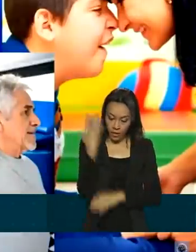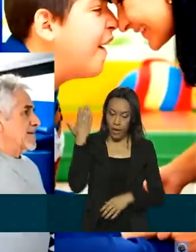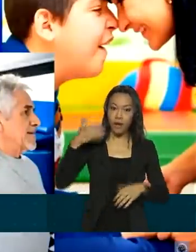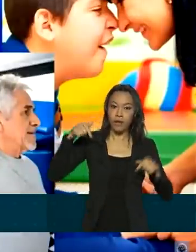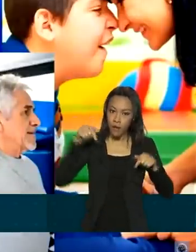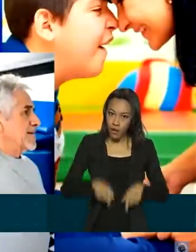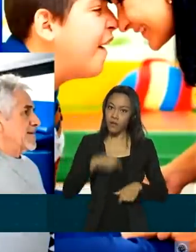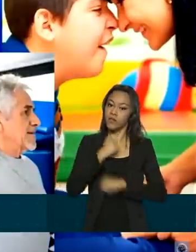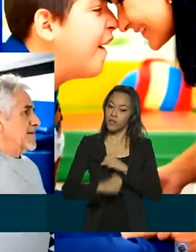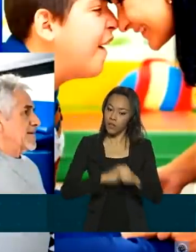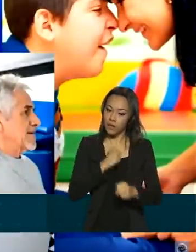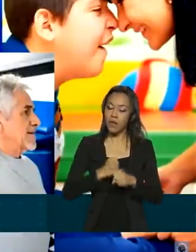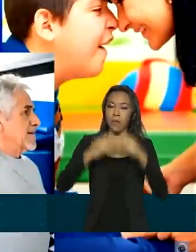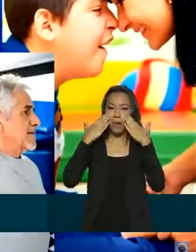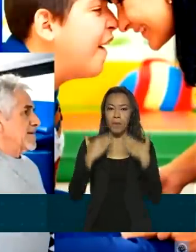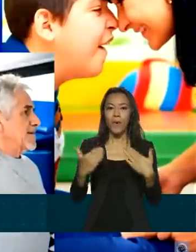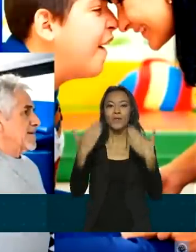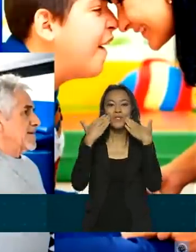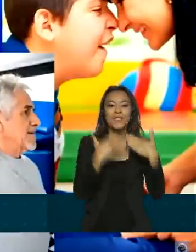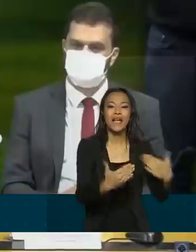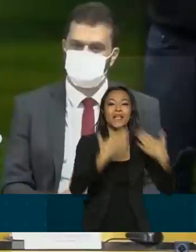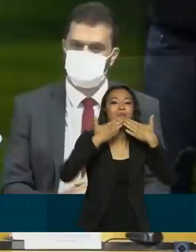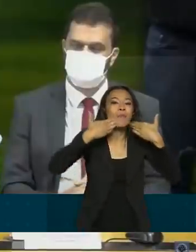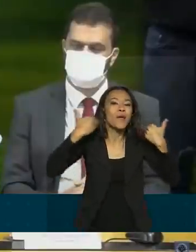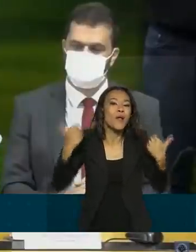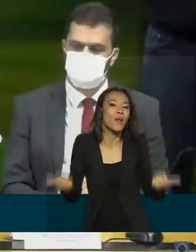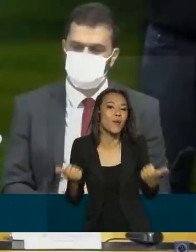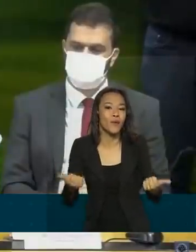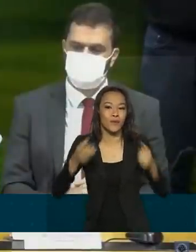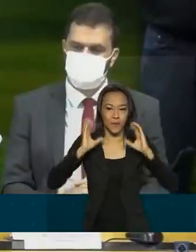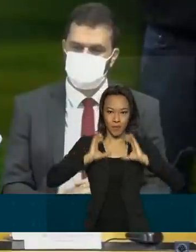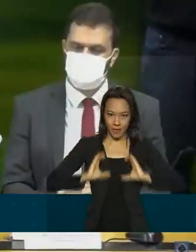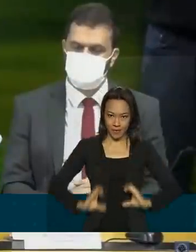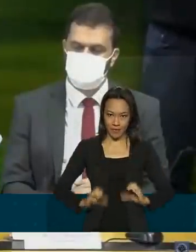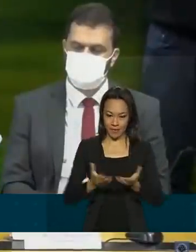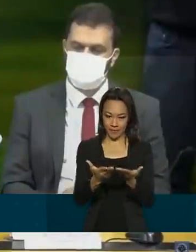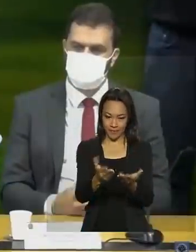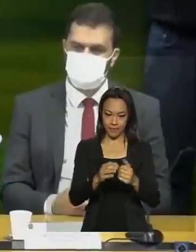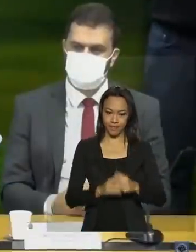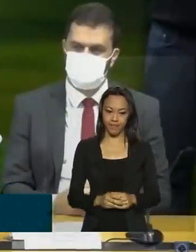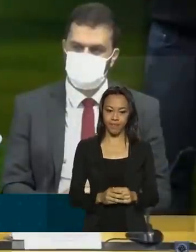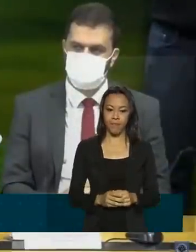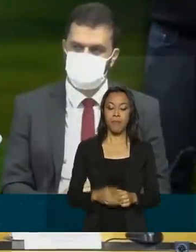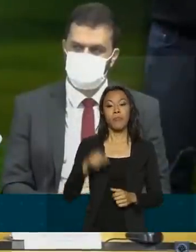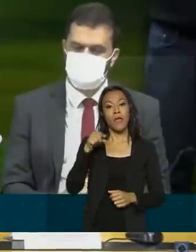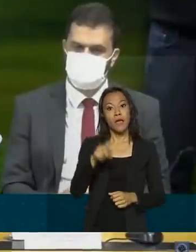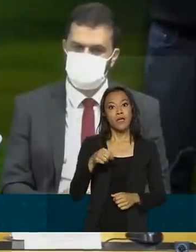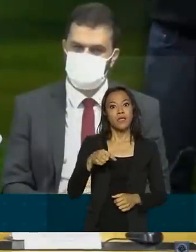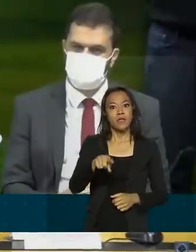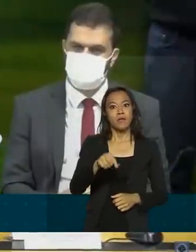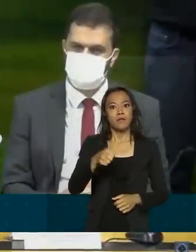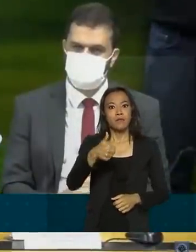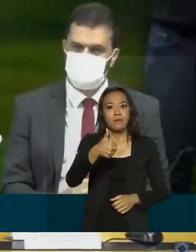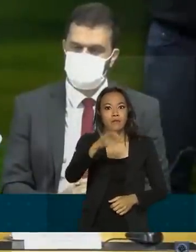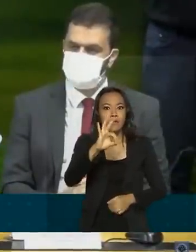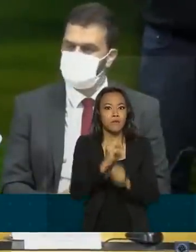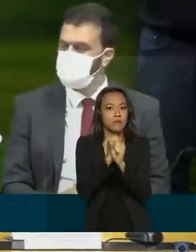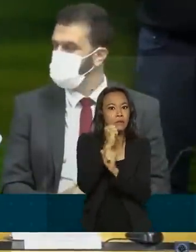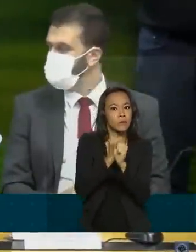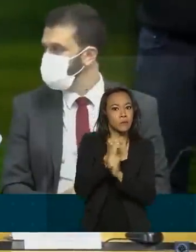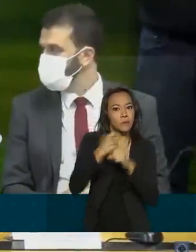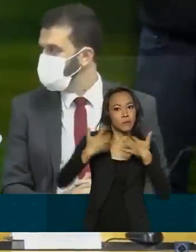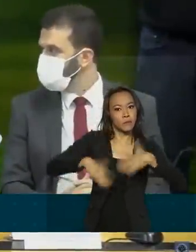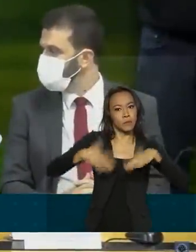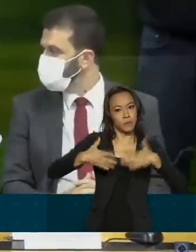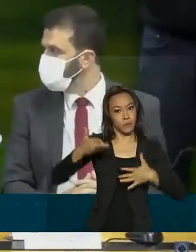vem para destacar as melhores práticas. Uma década dessa política pública que tem trazido tantos